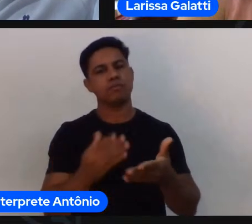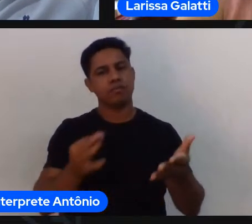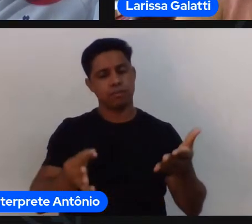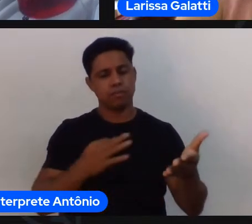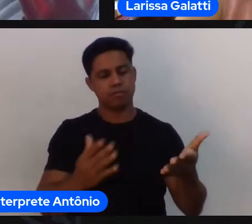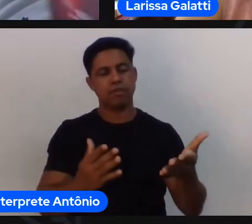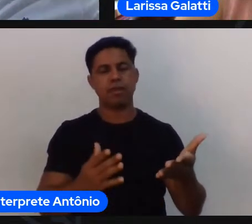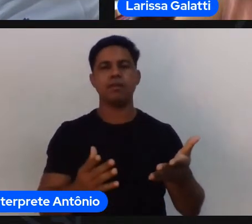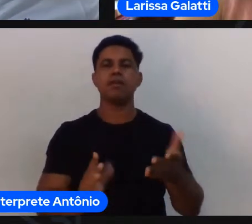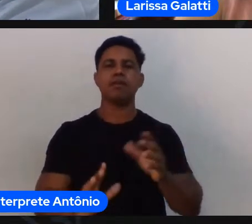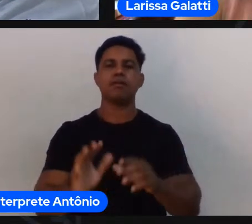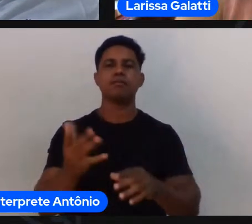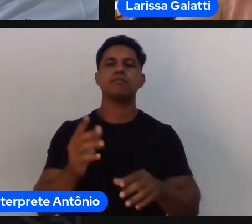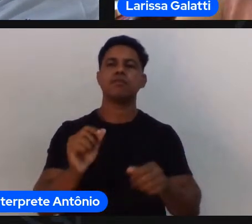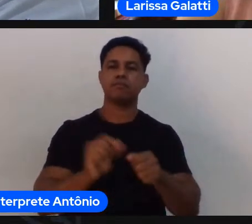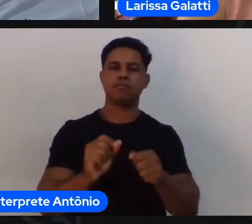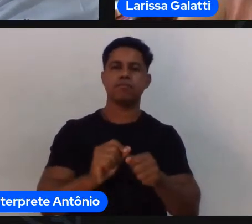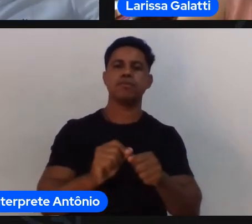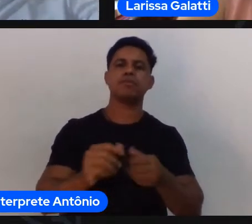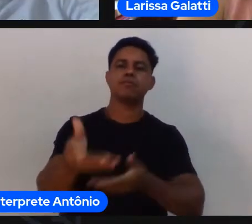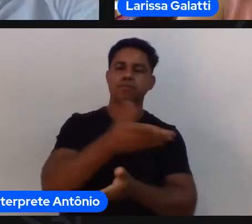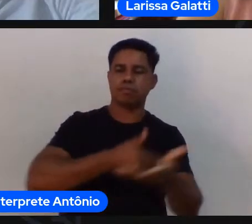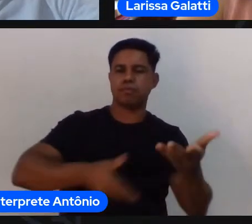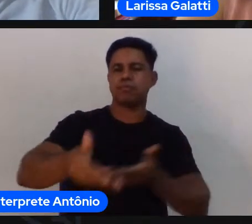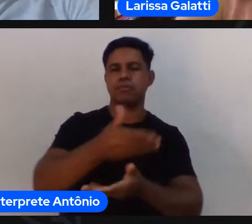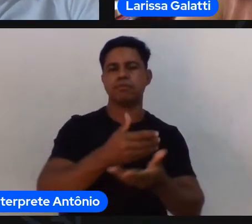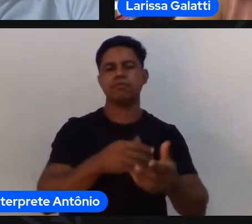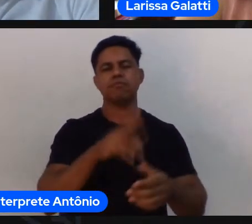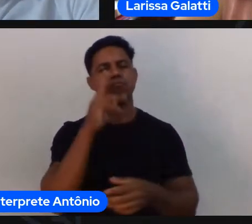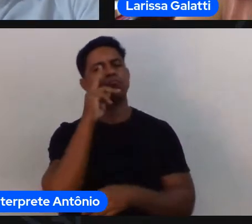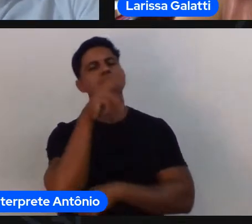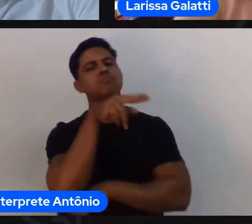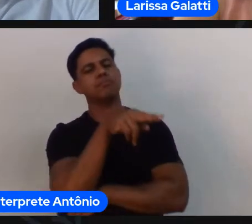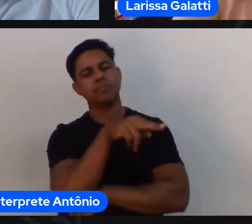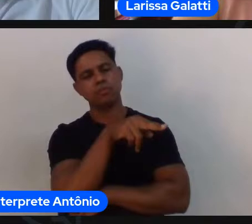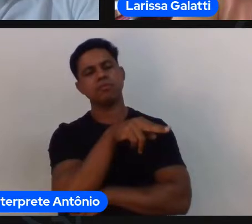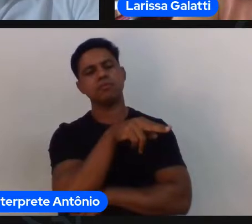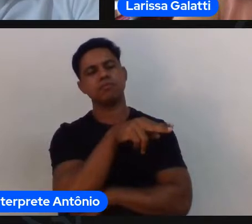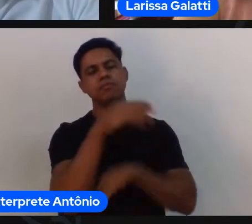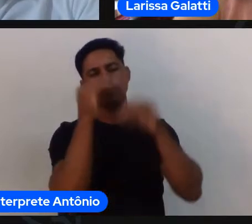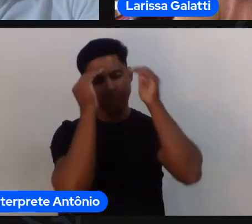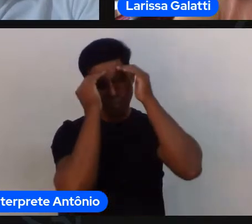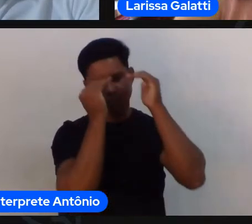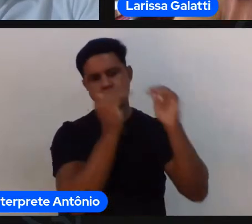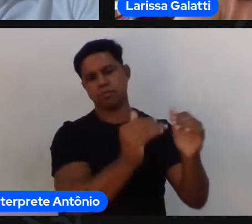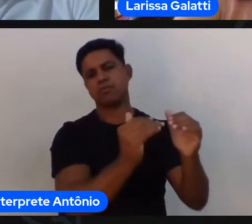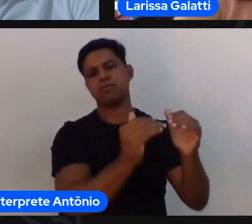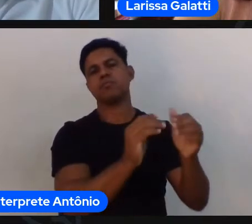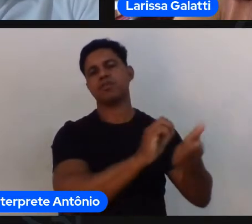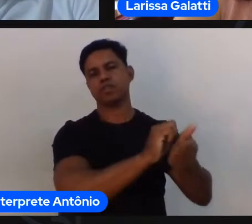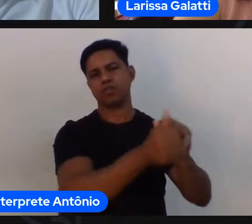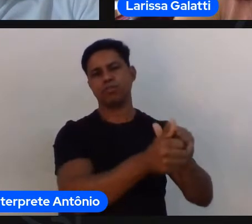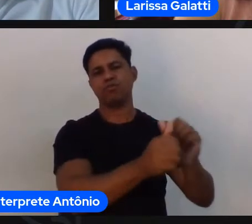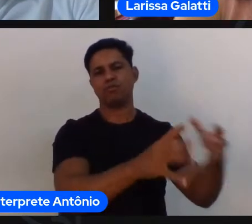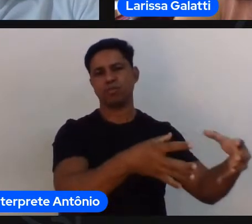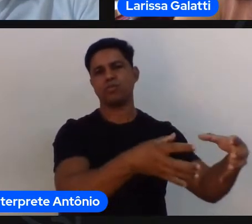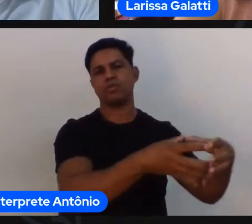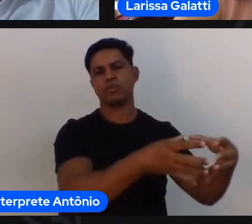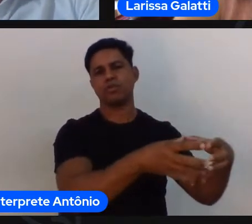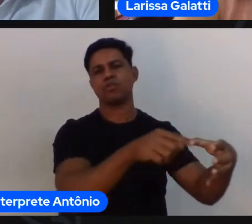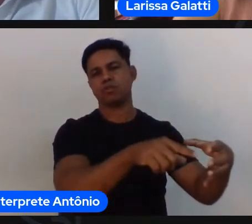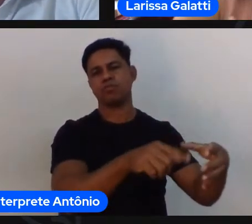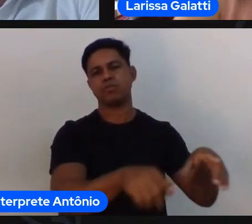princípio dessas abordagens de olhar para o jogo de respeitar a pessoa de considerar a característica de cada